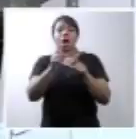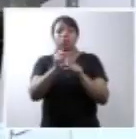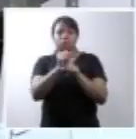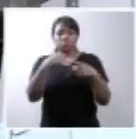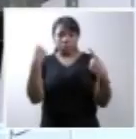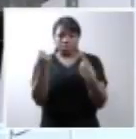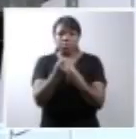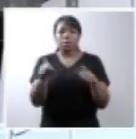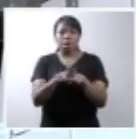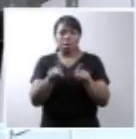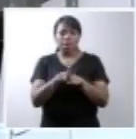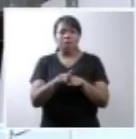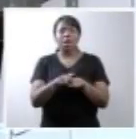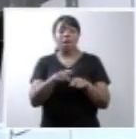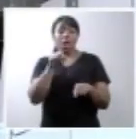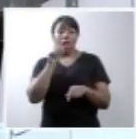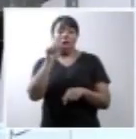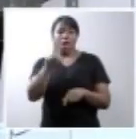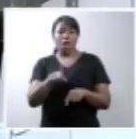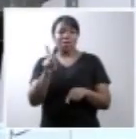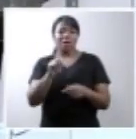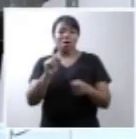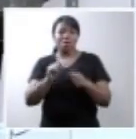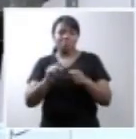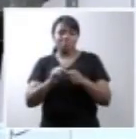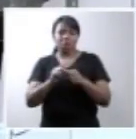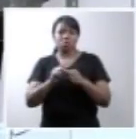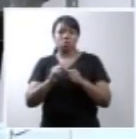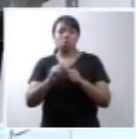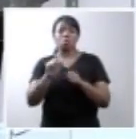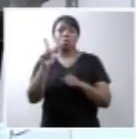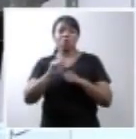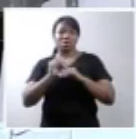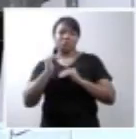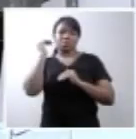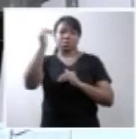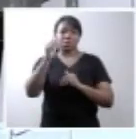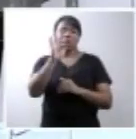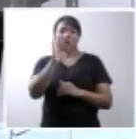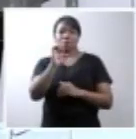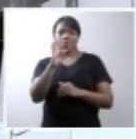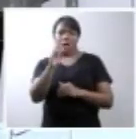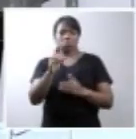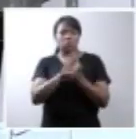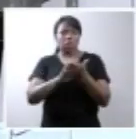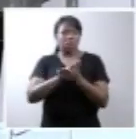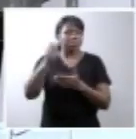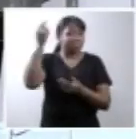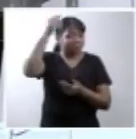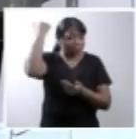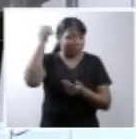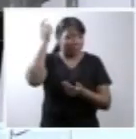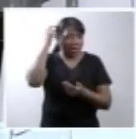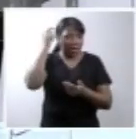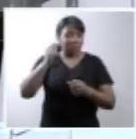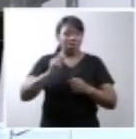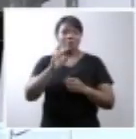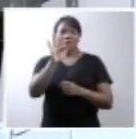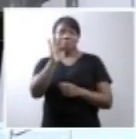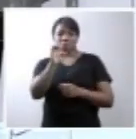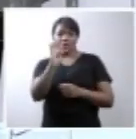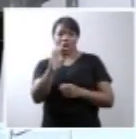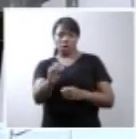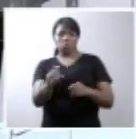um elemento, uma condição não sujeita a graduações. Fetos sem cérebro, fetos sendo gerados com